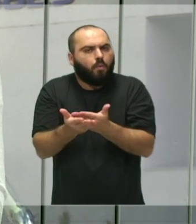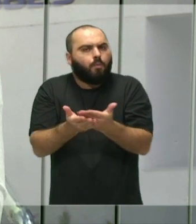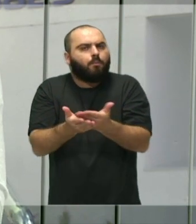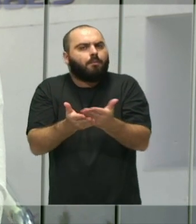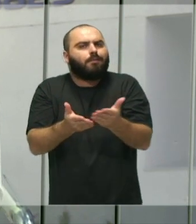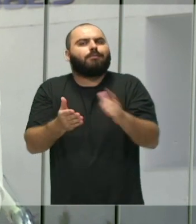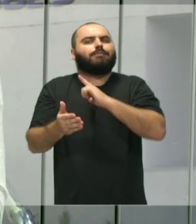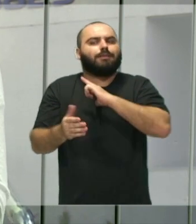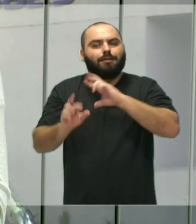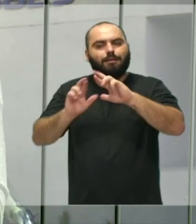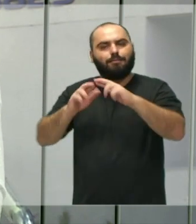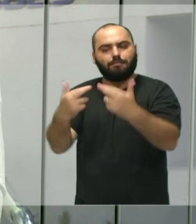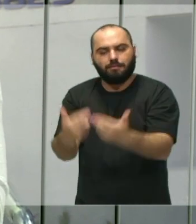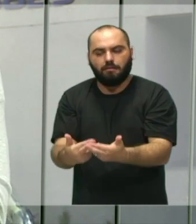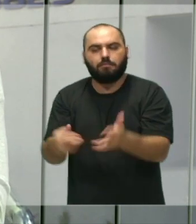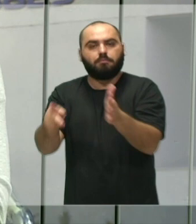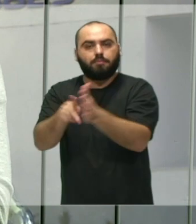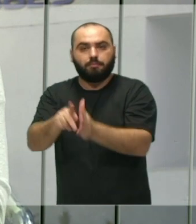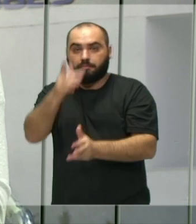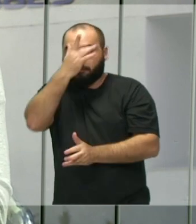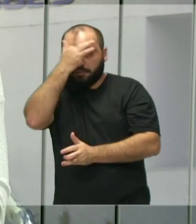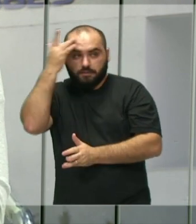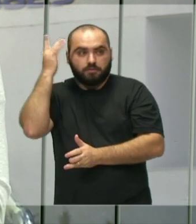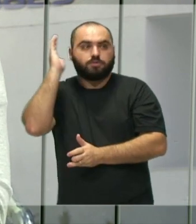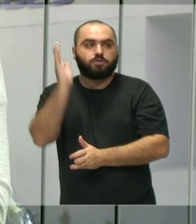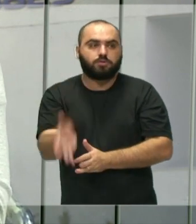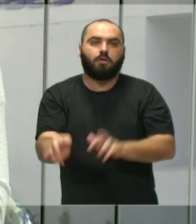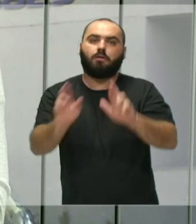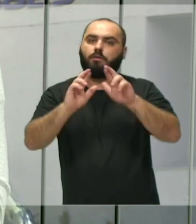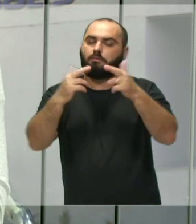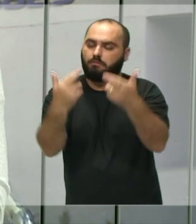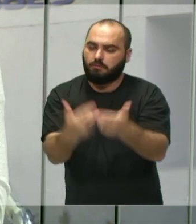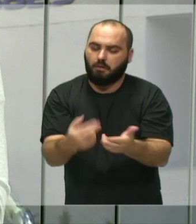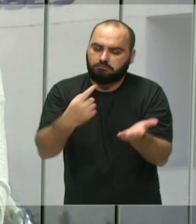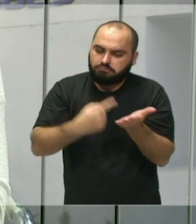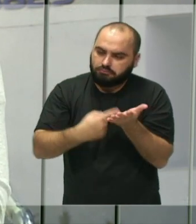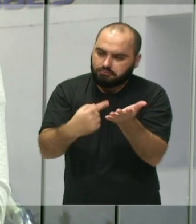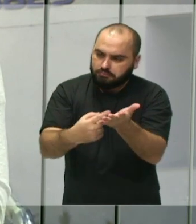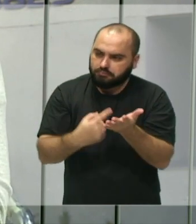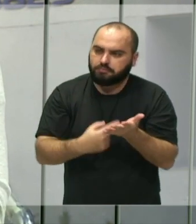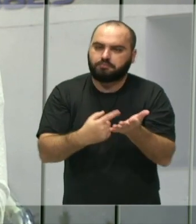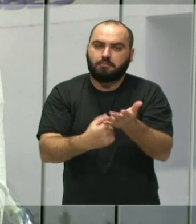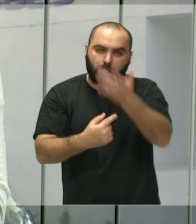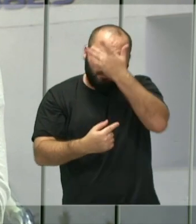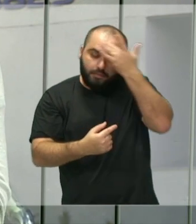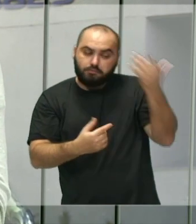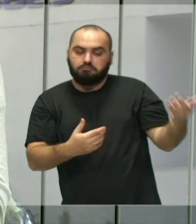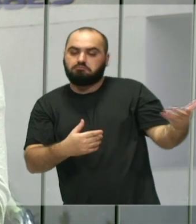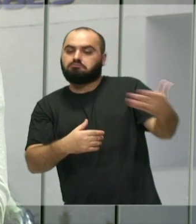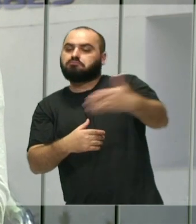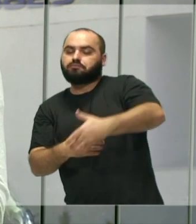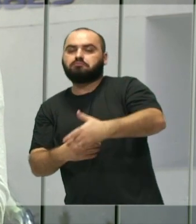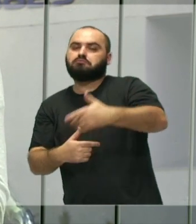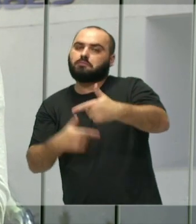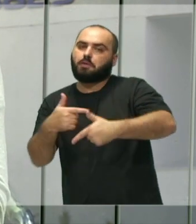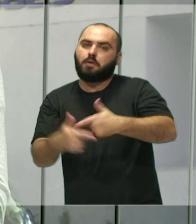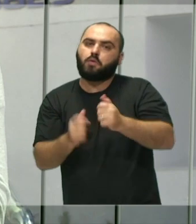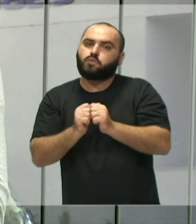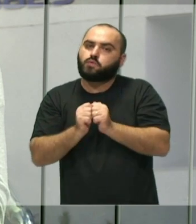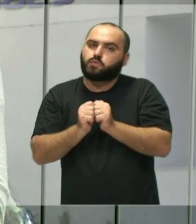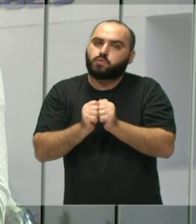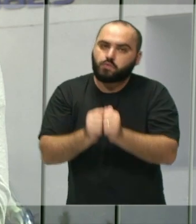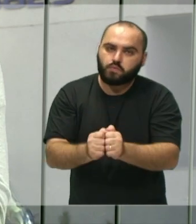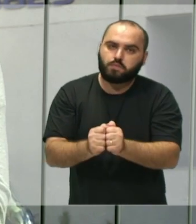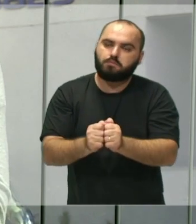a adequação dessas pessoas. está marcada, inclusive as reuniões já estão marcadas. E a gente vai trabalhar com cada um individualmente